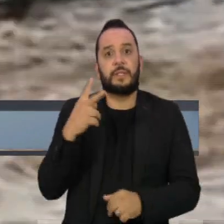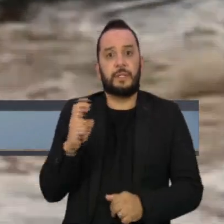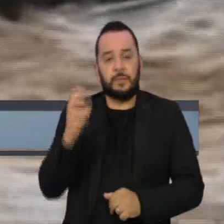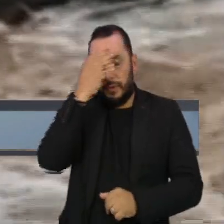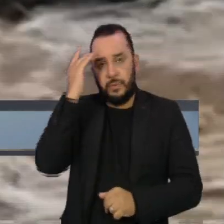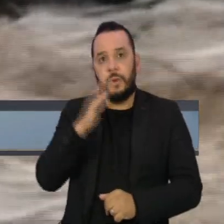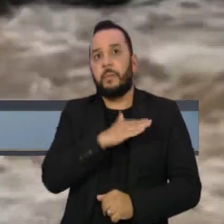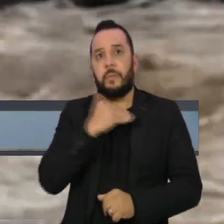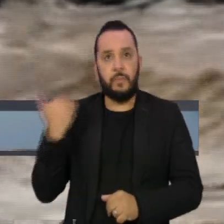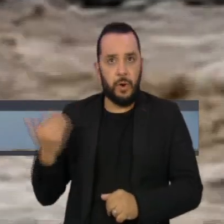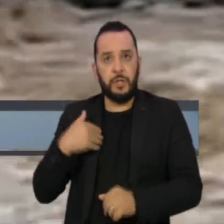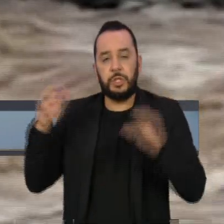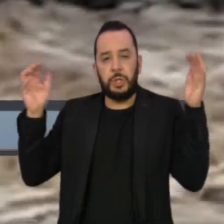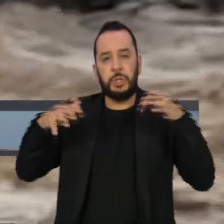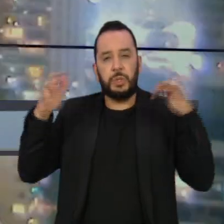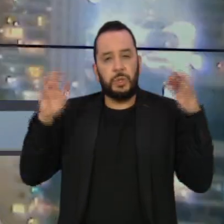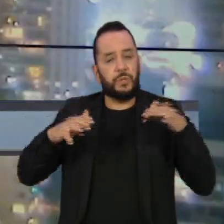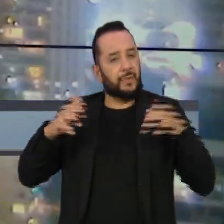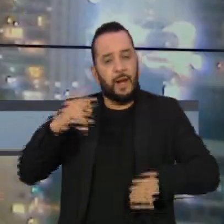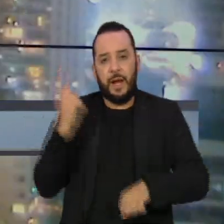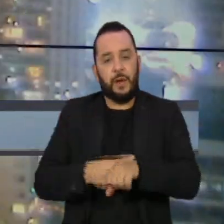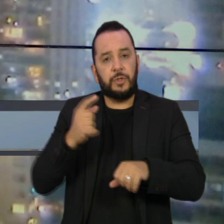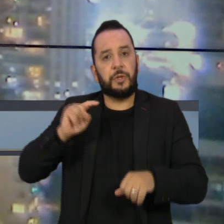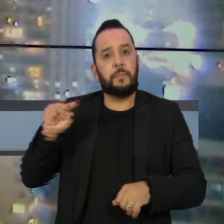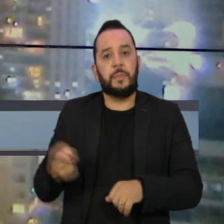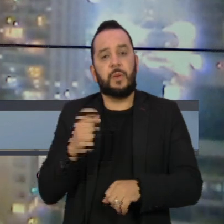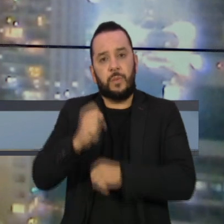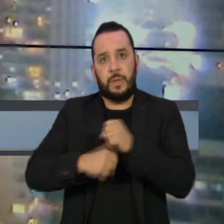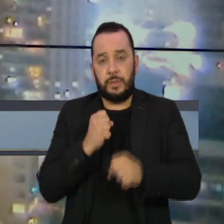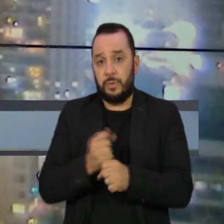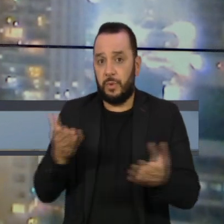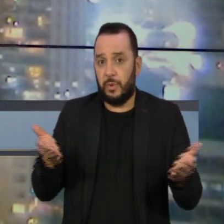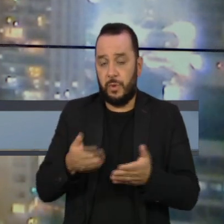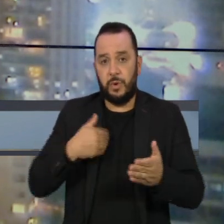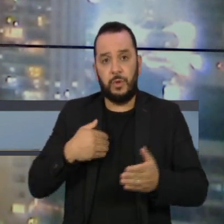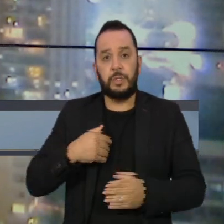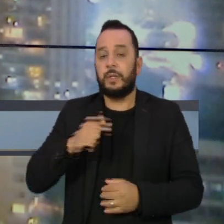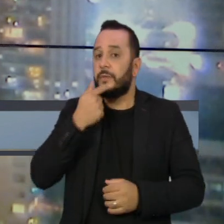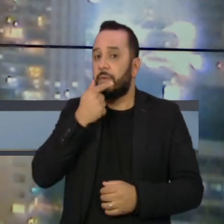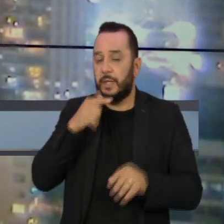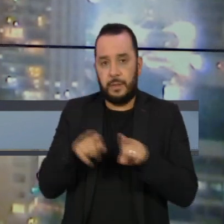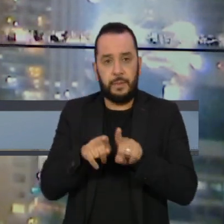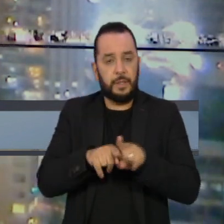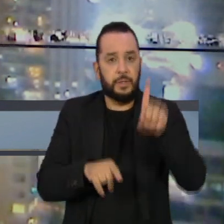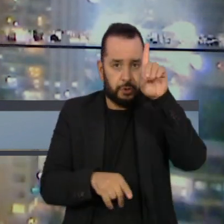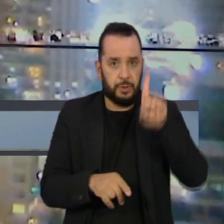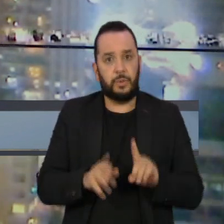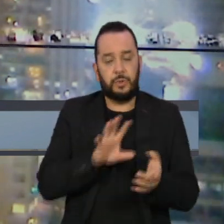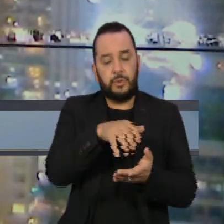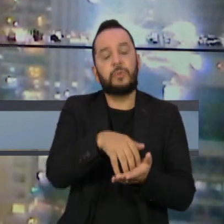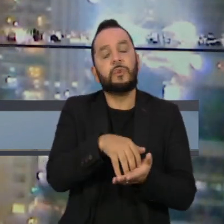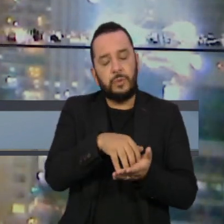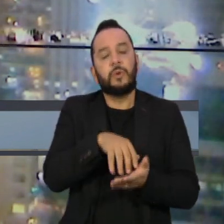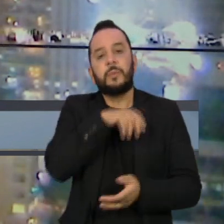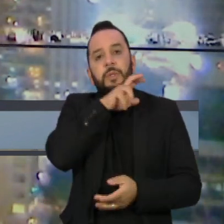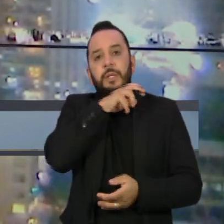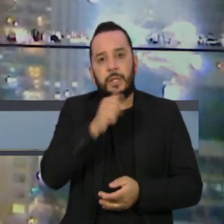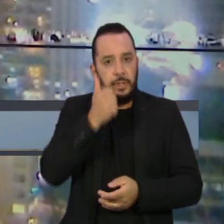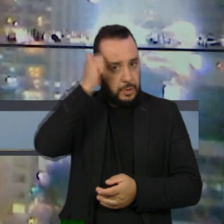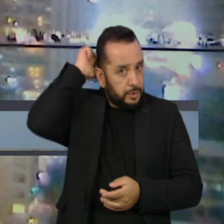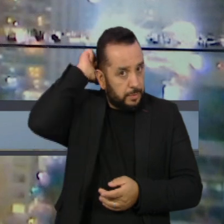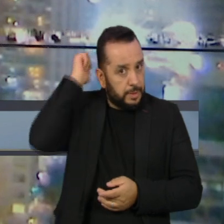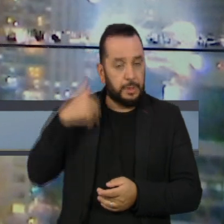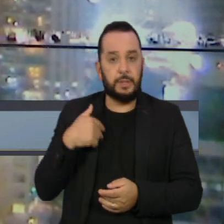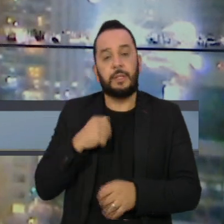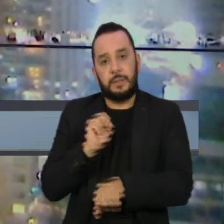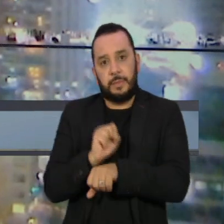chuva mais intensa em mil anos. Hoje eu recebo na bancada o historiador Marco Antônio Villa e o diretor do Instituto Butantan, Dimas Covas.